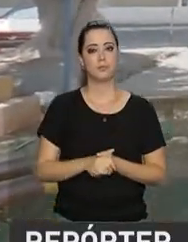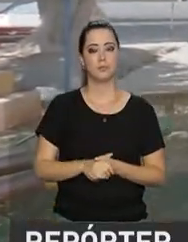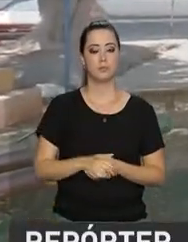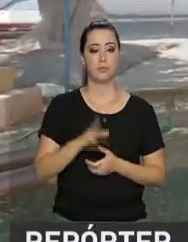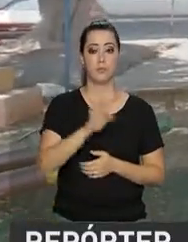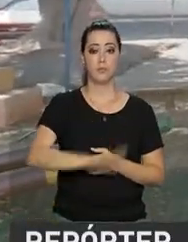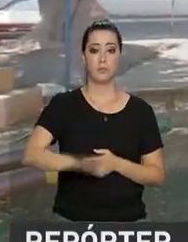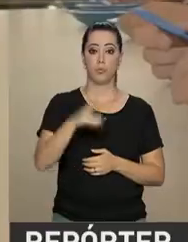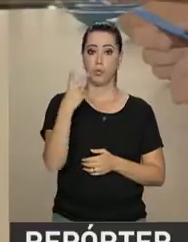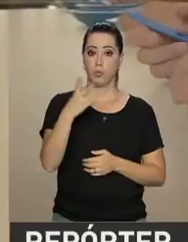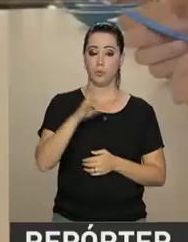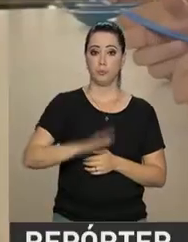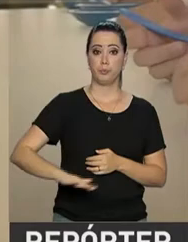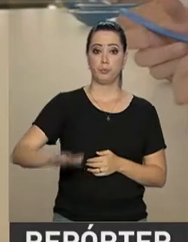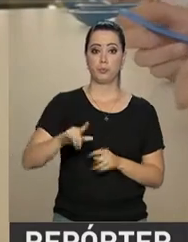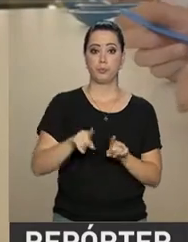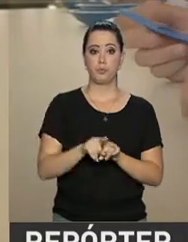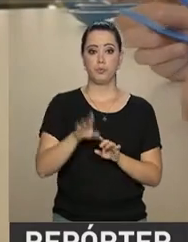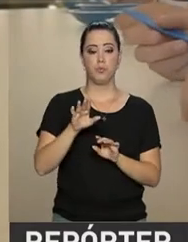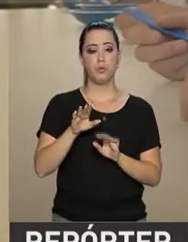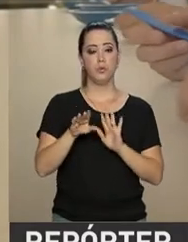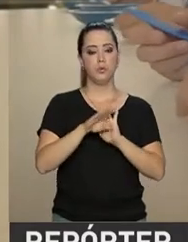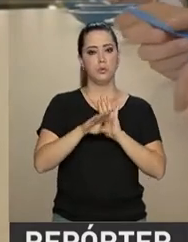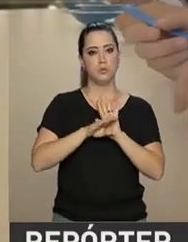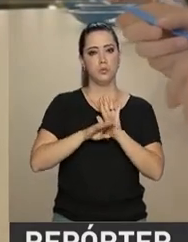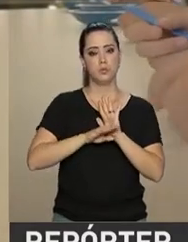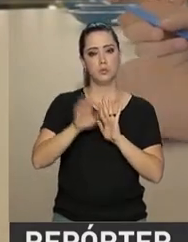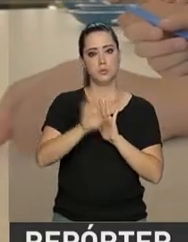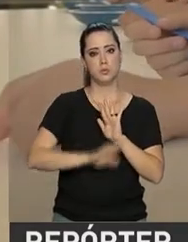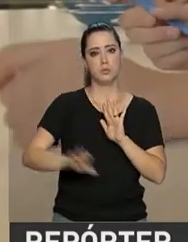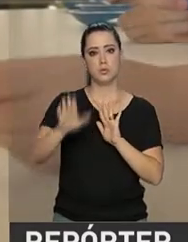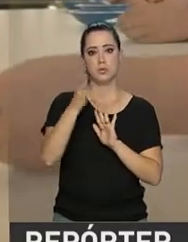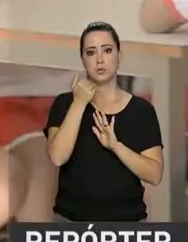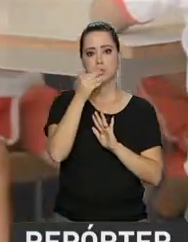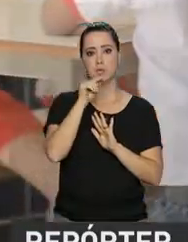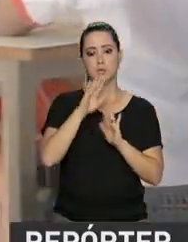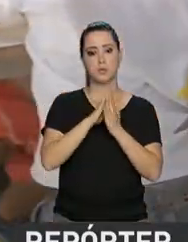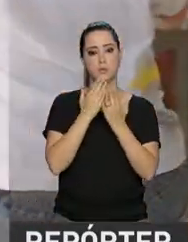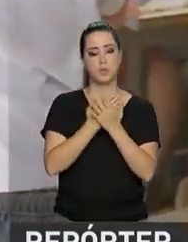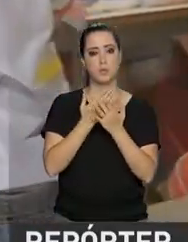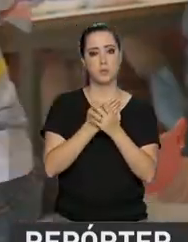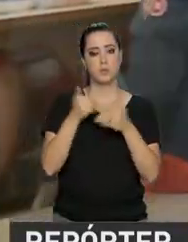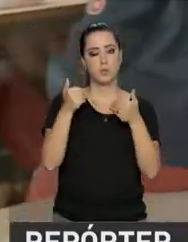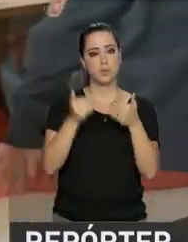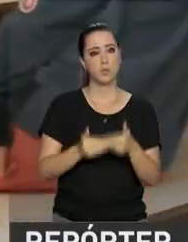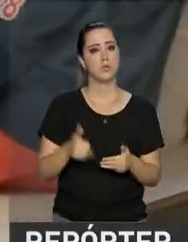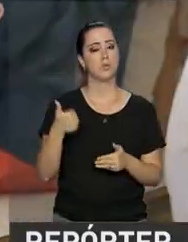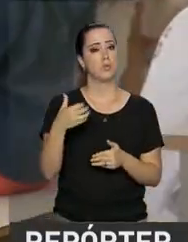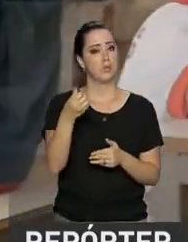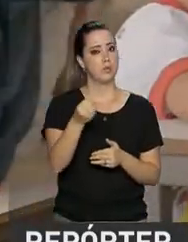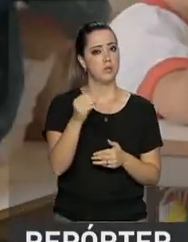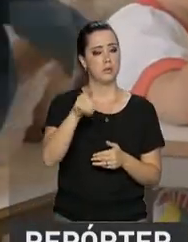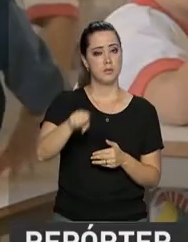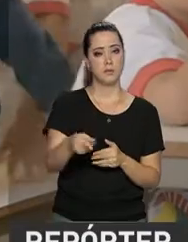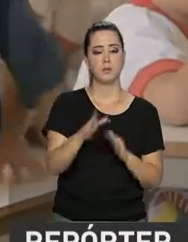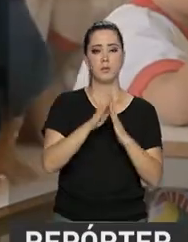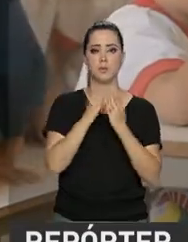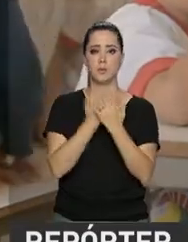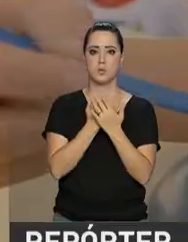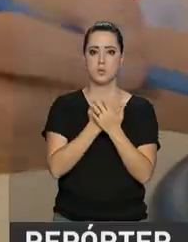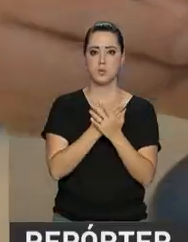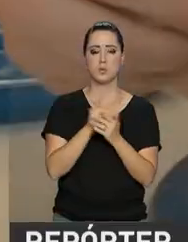2 de Brasília, o Programa Nacional de Alimentação Escolar está presente em mais de 160 mil escolas